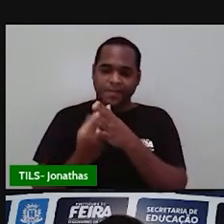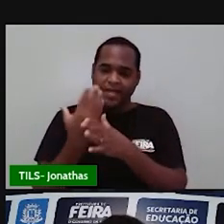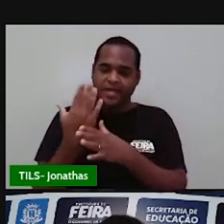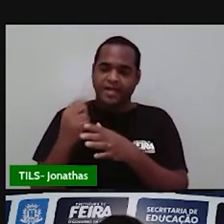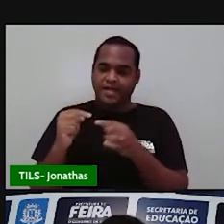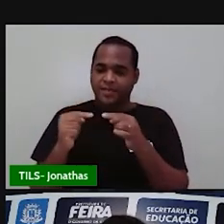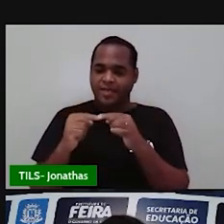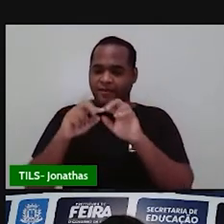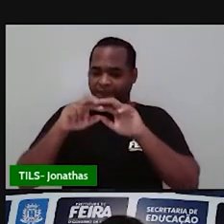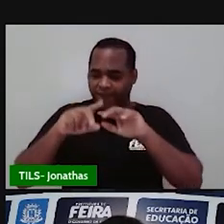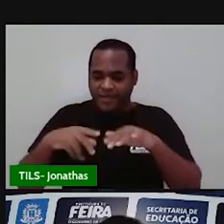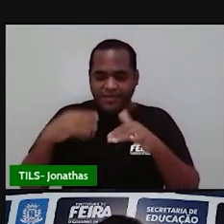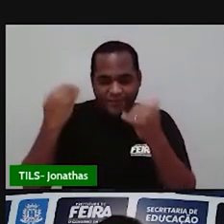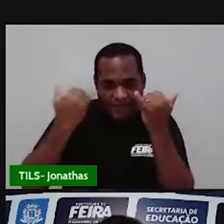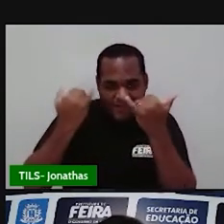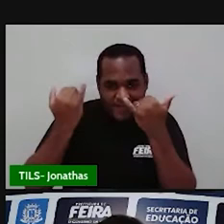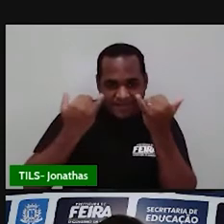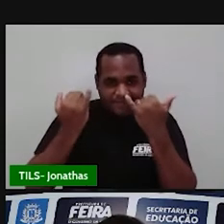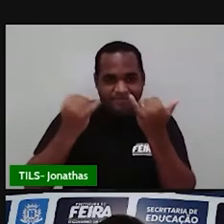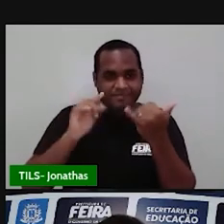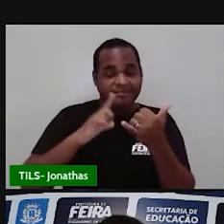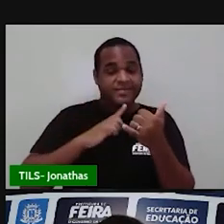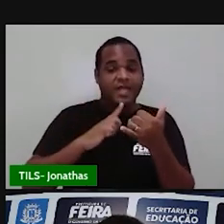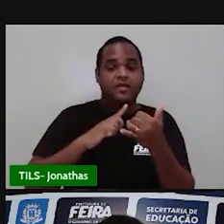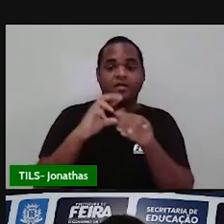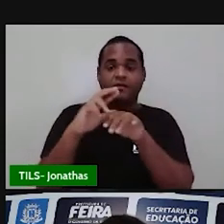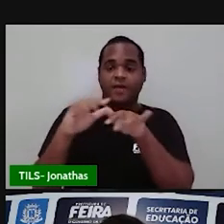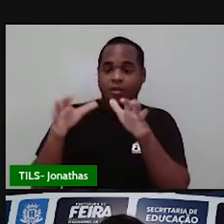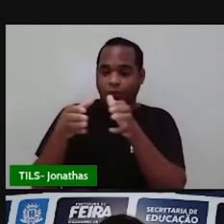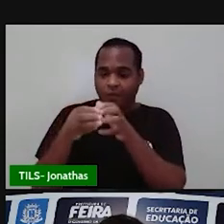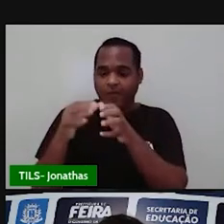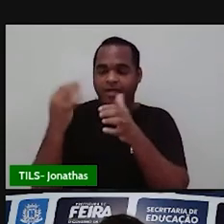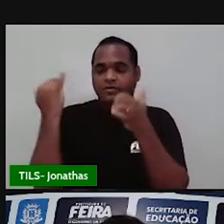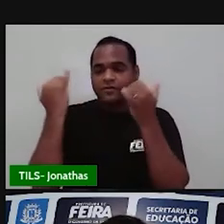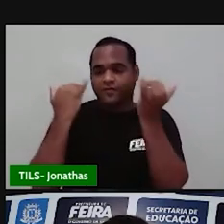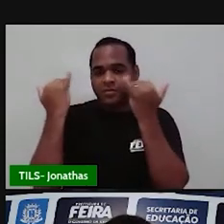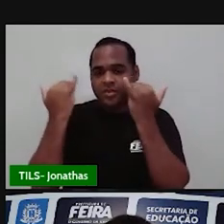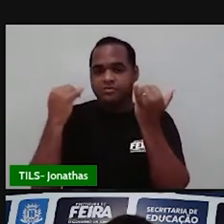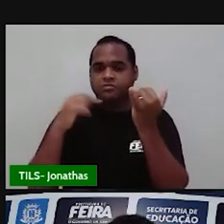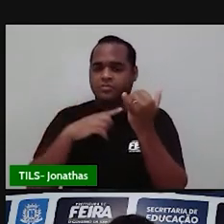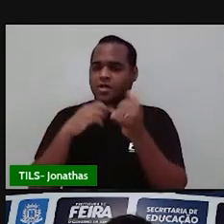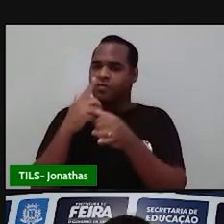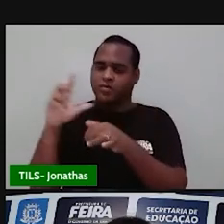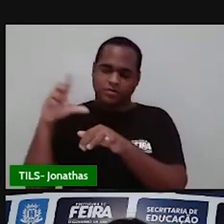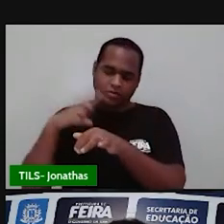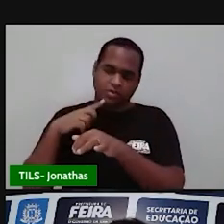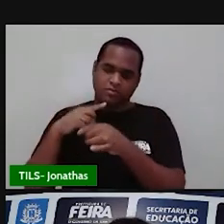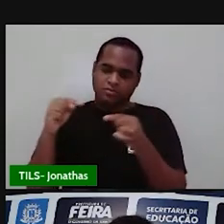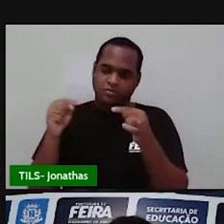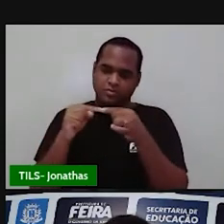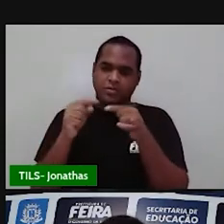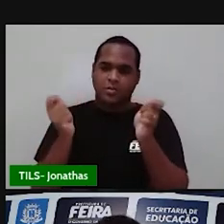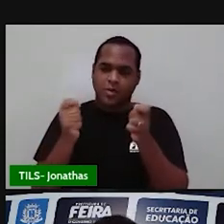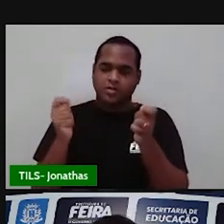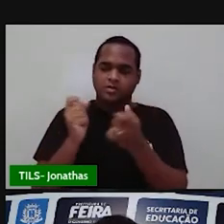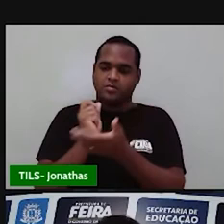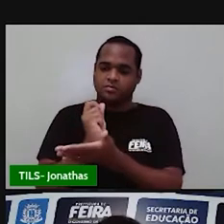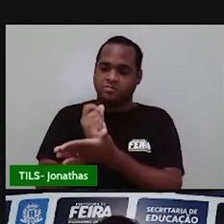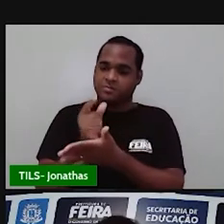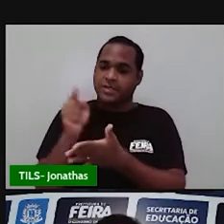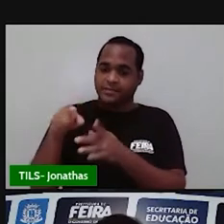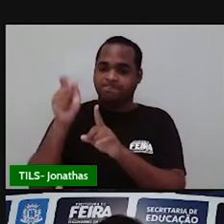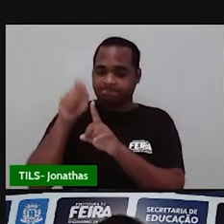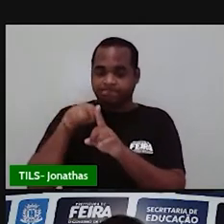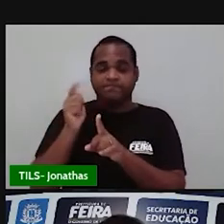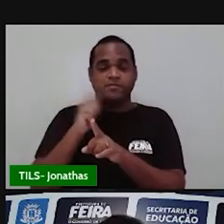conjunto de informações, né? E nesse conjunto de informações, além do valor que a gente vai precisar pagar naquele mês,